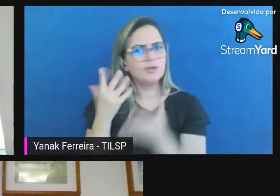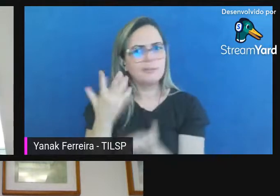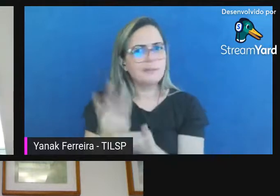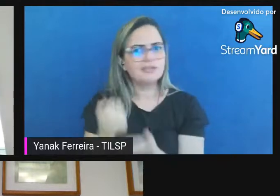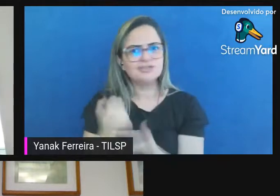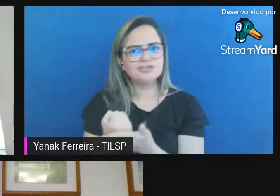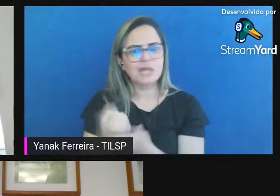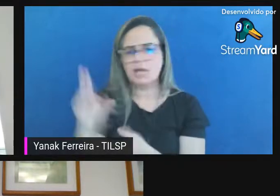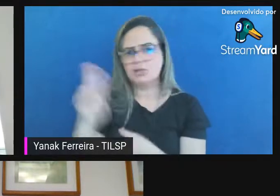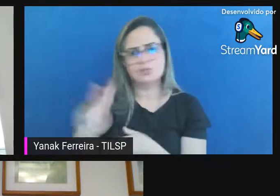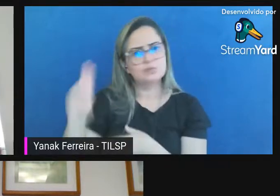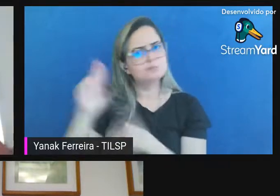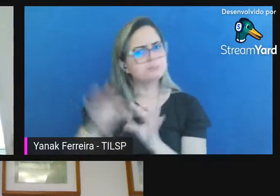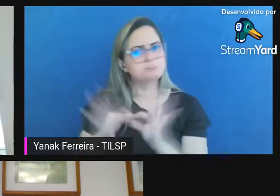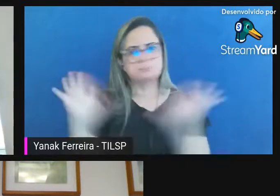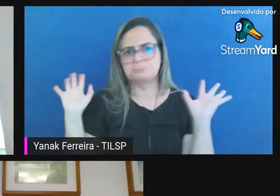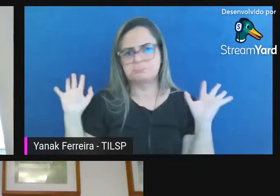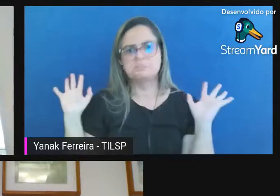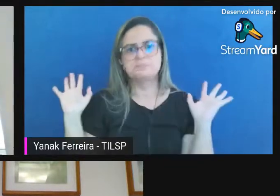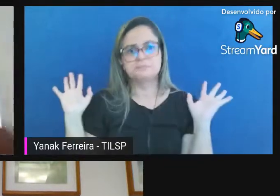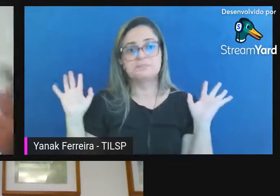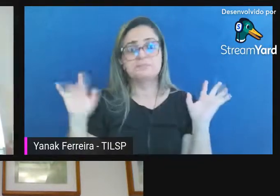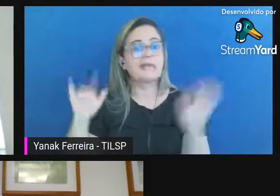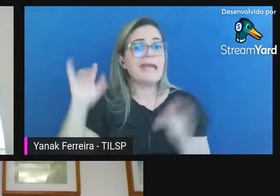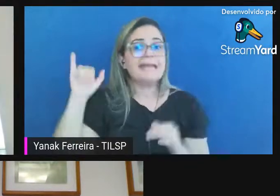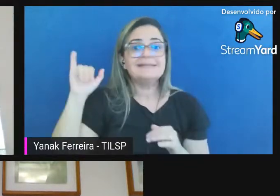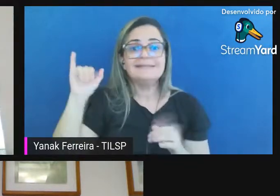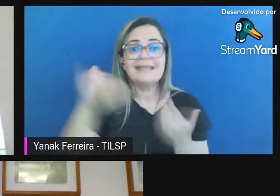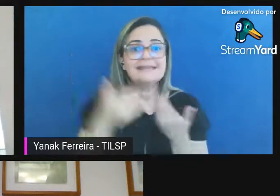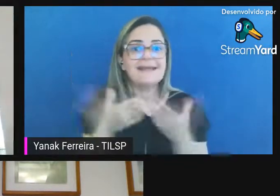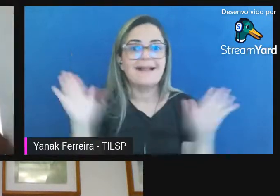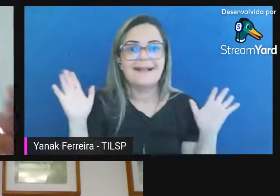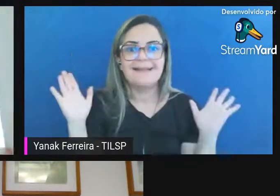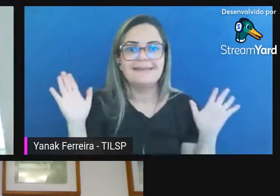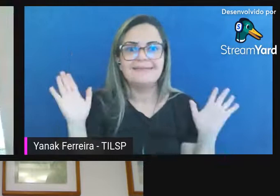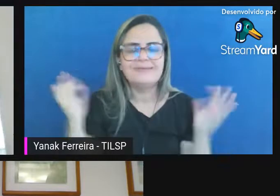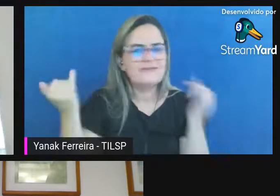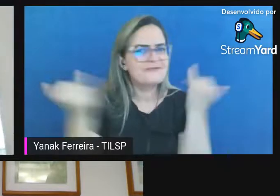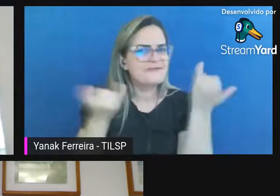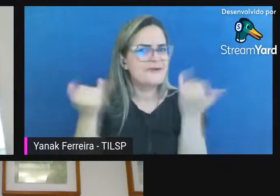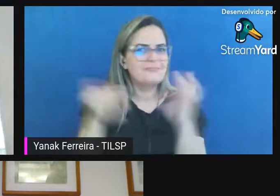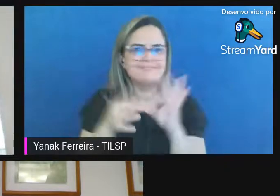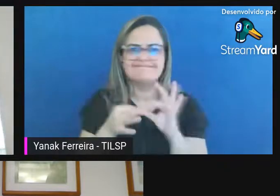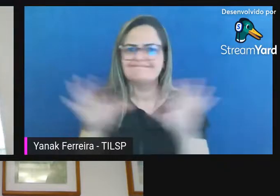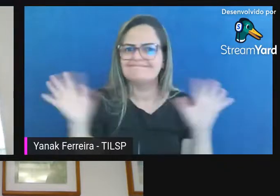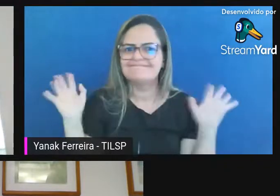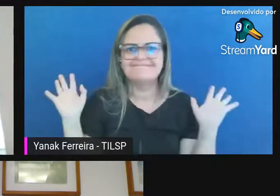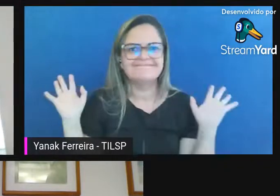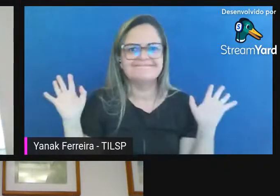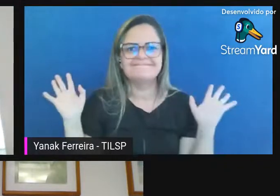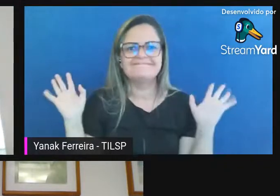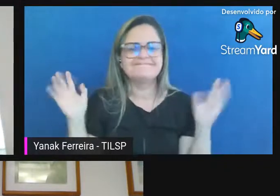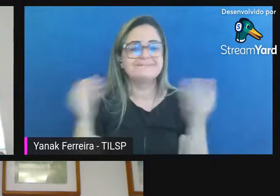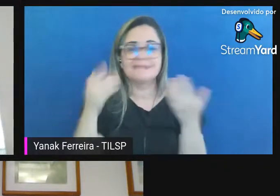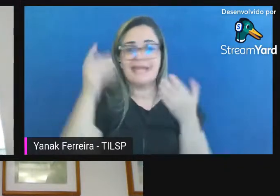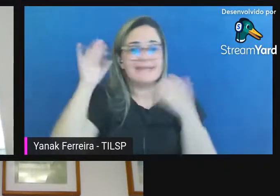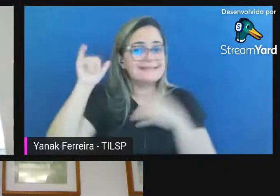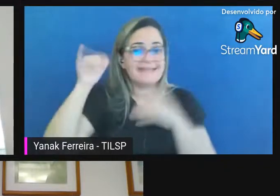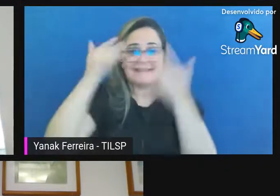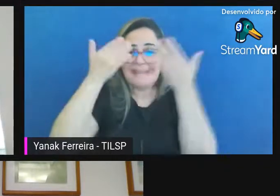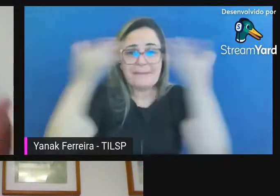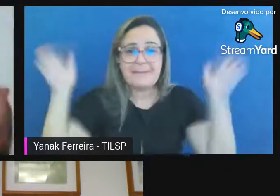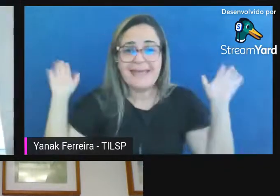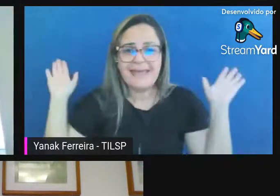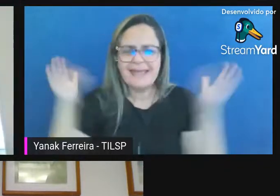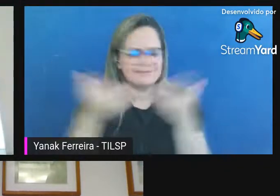livremente é ciência aberta os dados estão abertos o modelo está aberto é ciência aberta algo